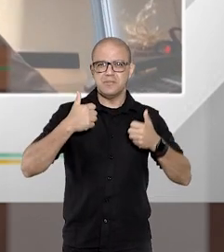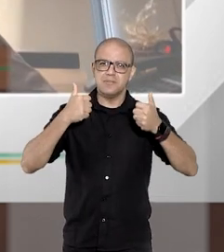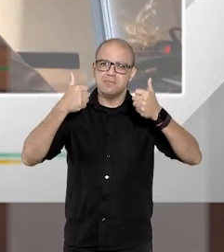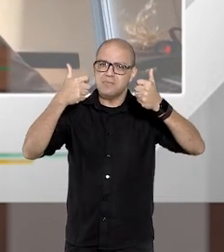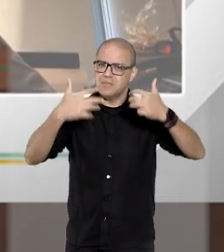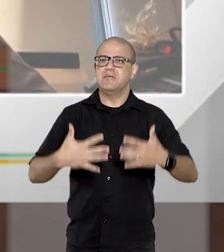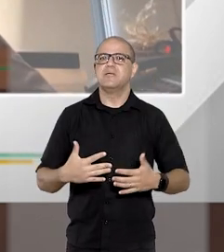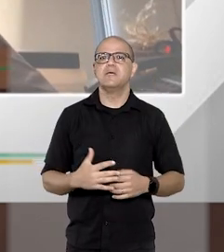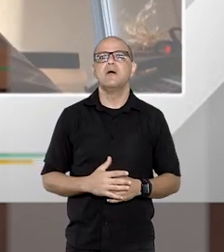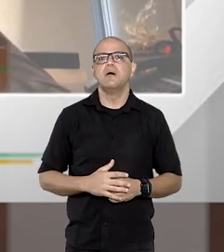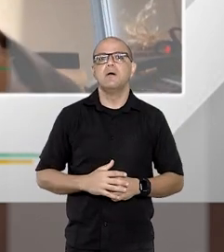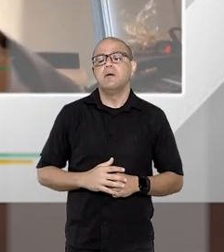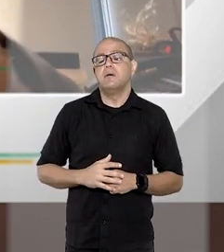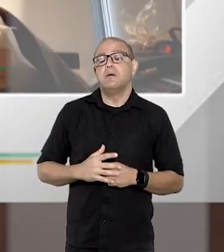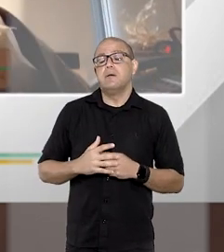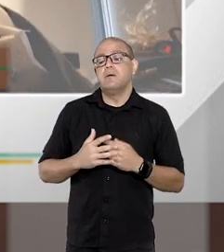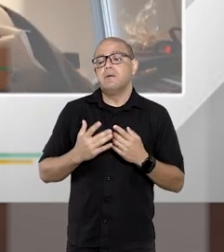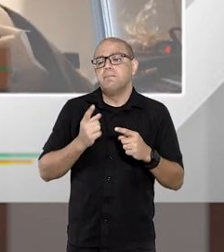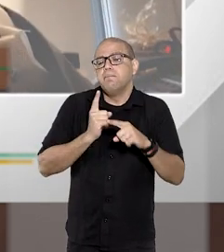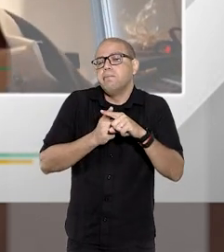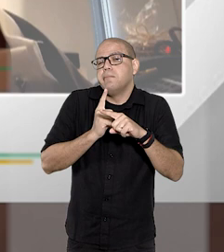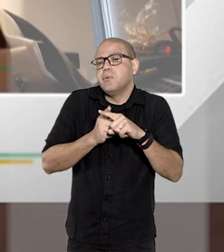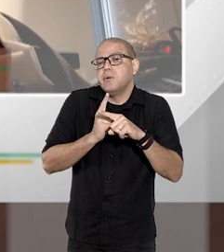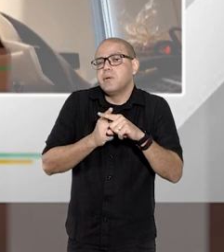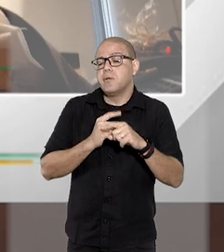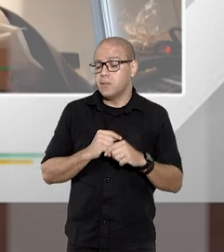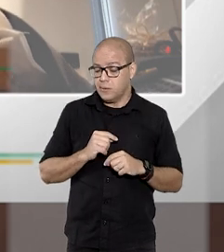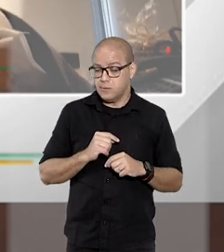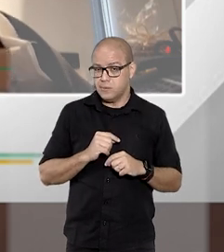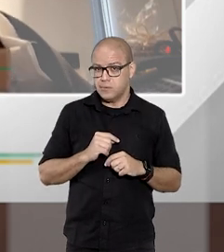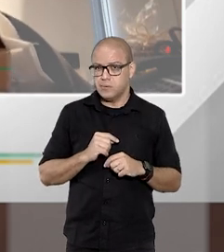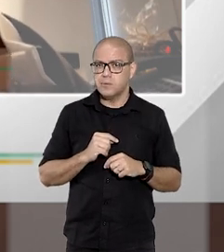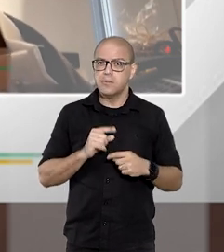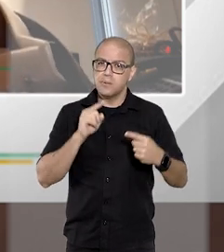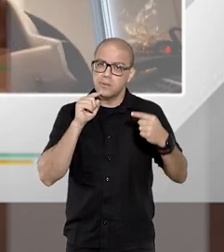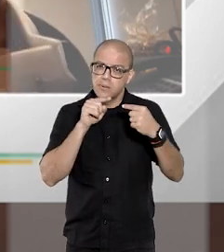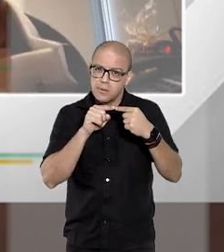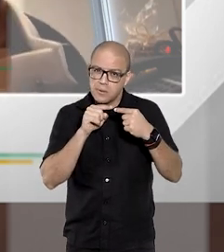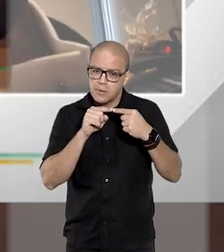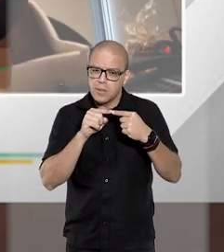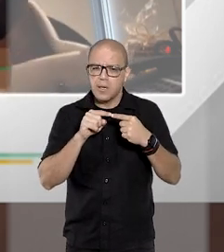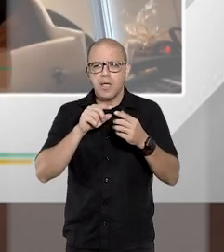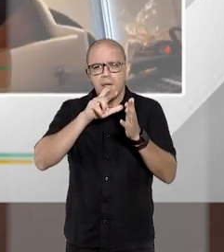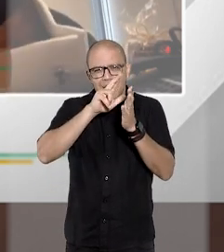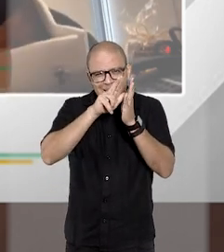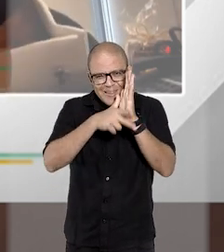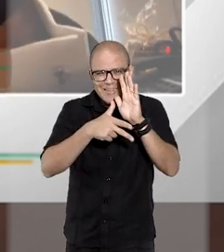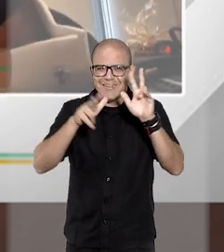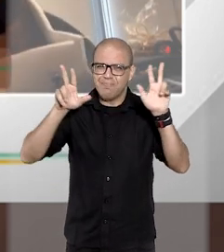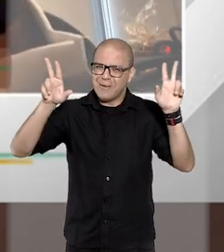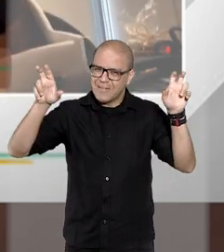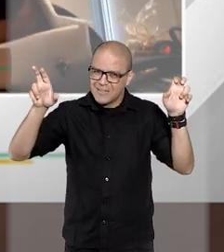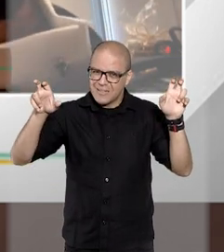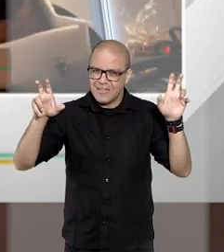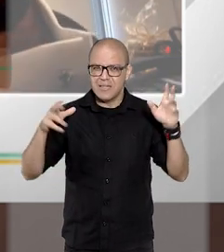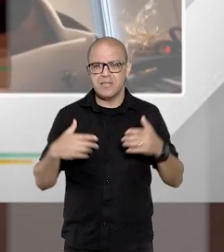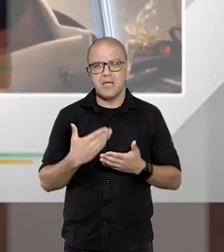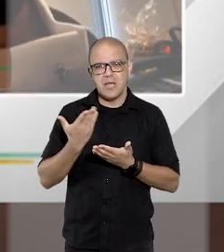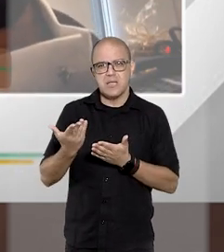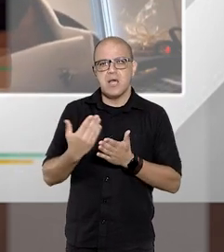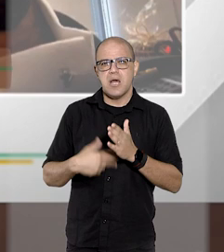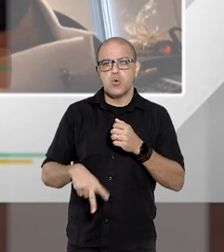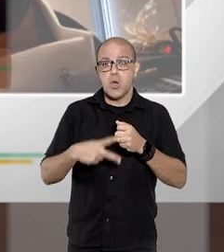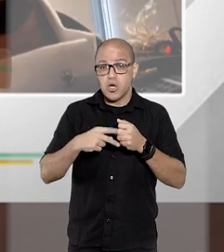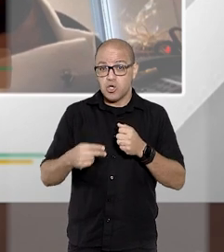acabei de mencionar. Por que ela excepciona? Ela excepciona essa série de matérias, então está lá